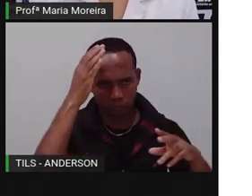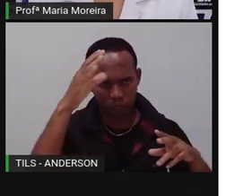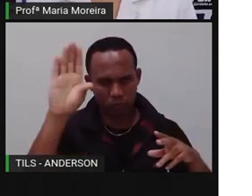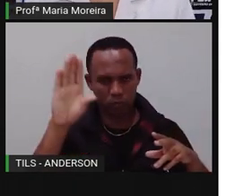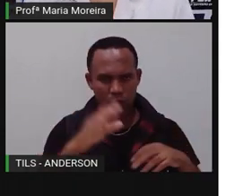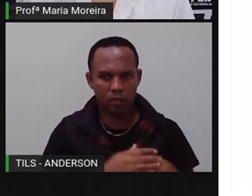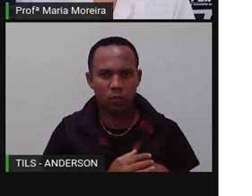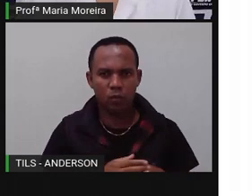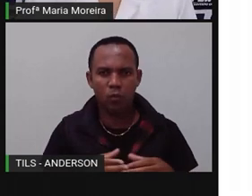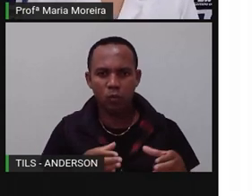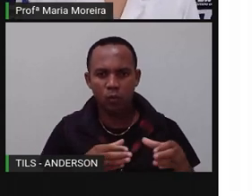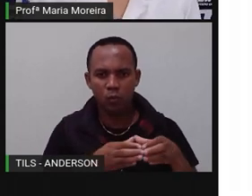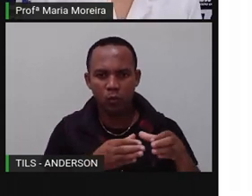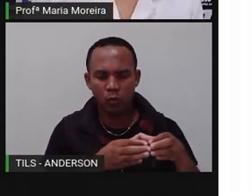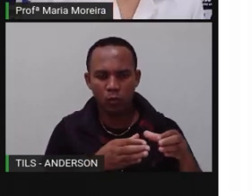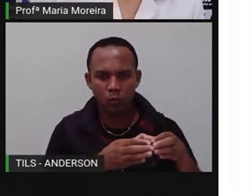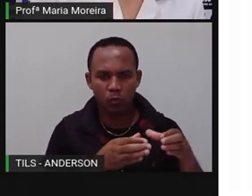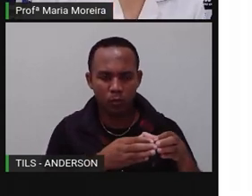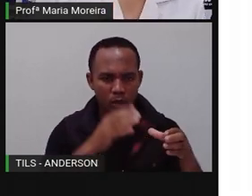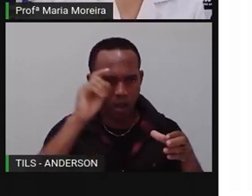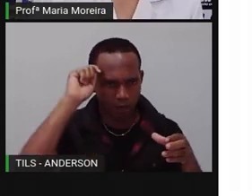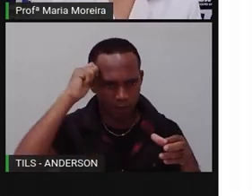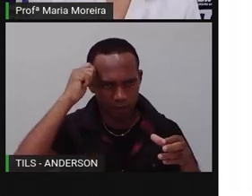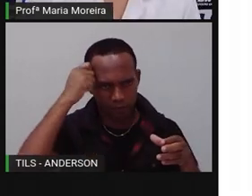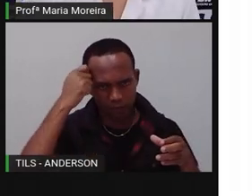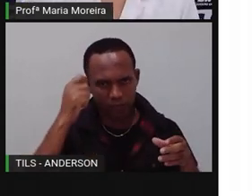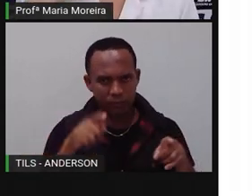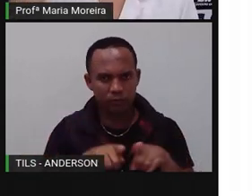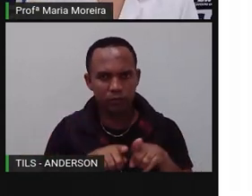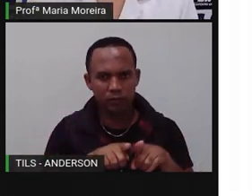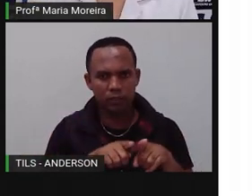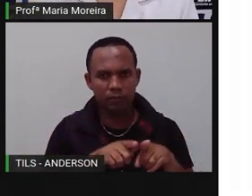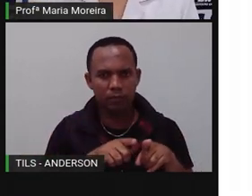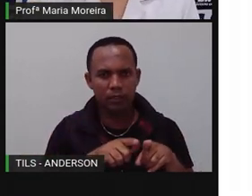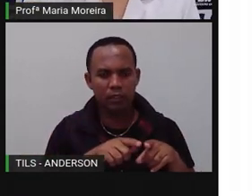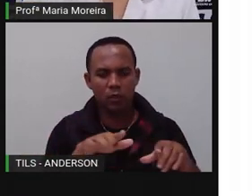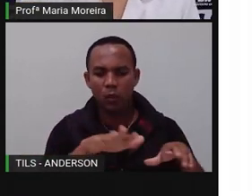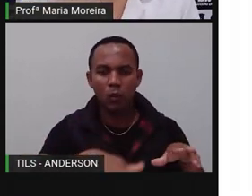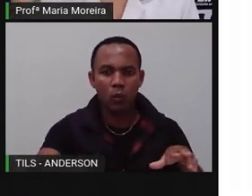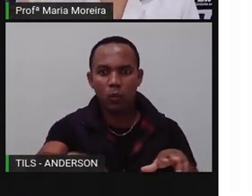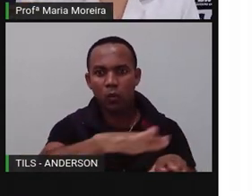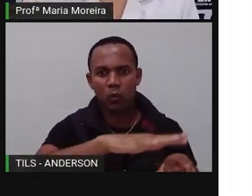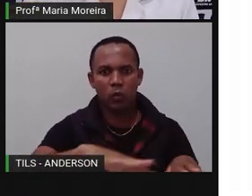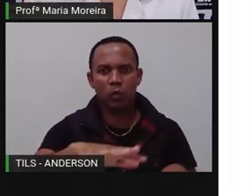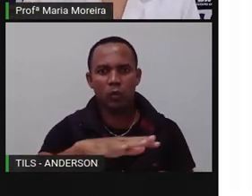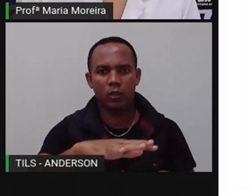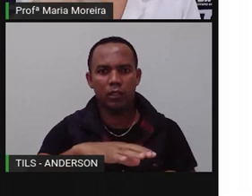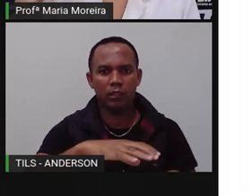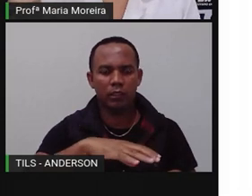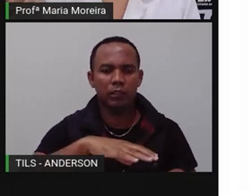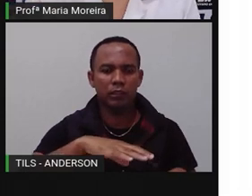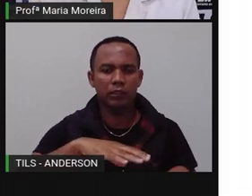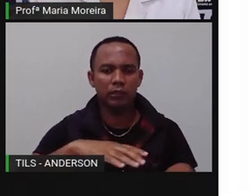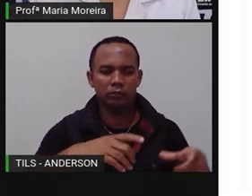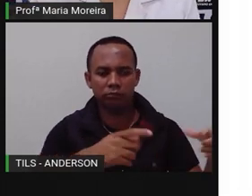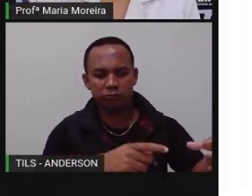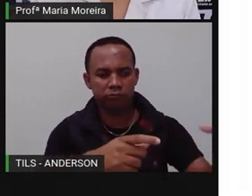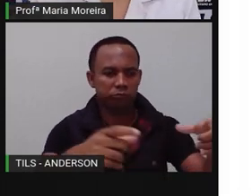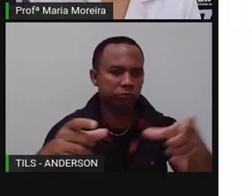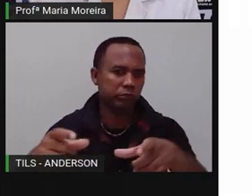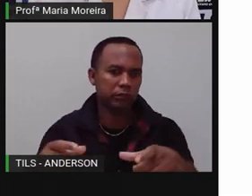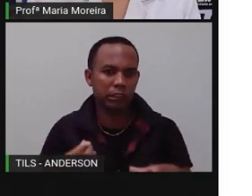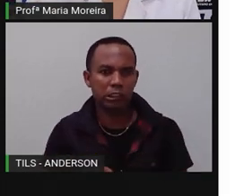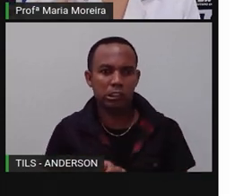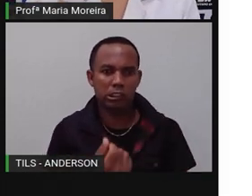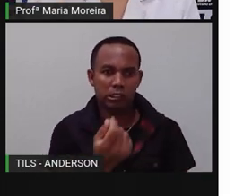tribos africanas, né? Tem a área de safári, tem as grandes construções, tem os palácios, tem as riquezas da